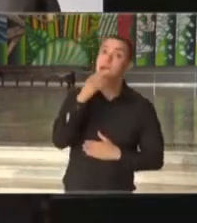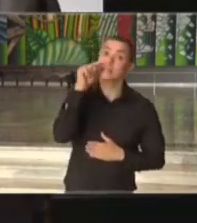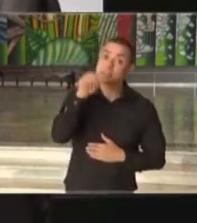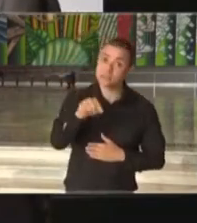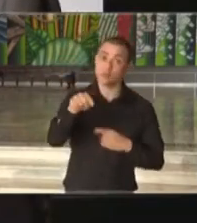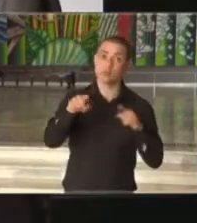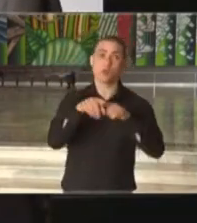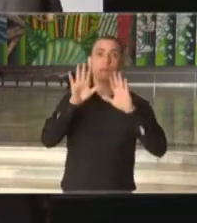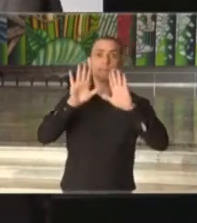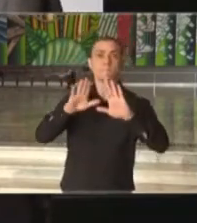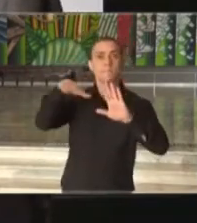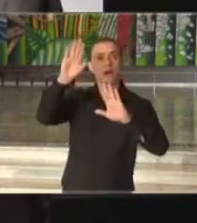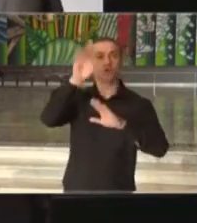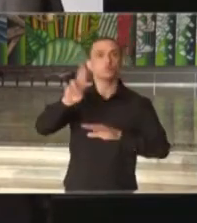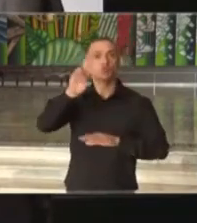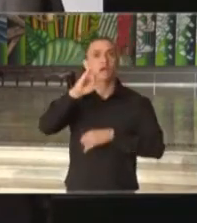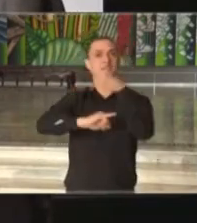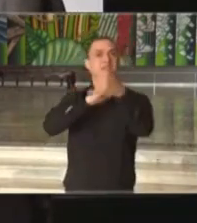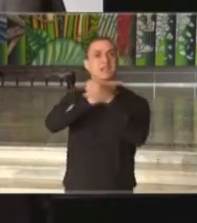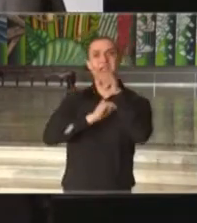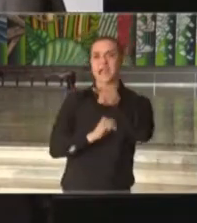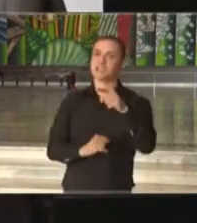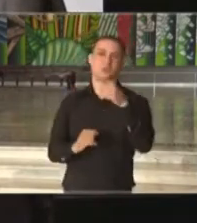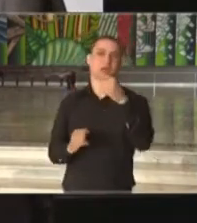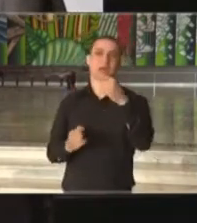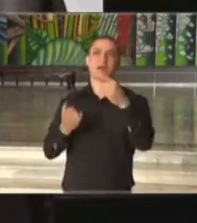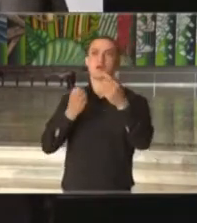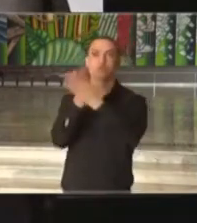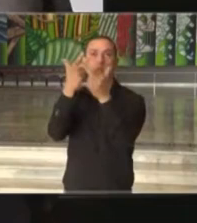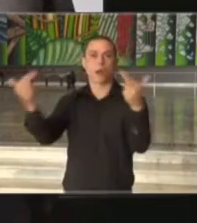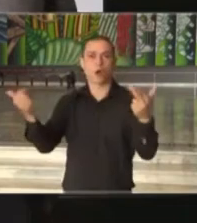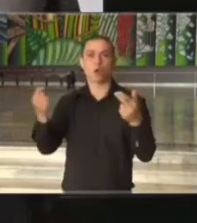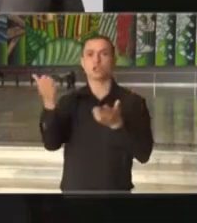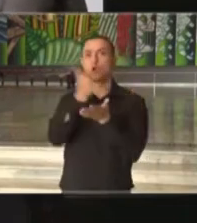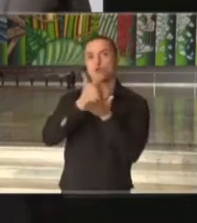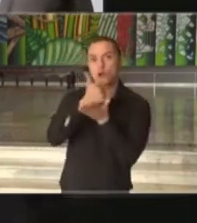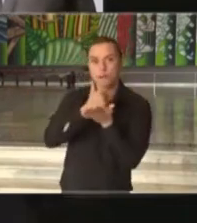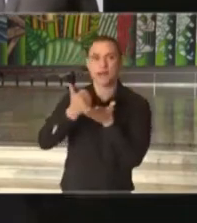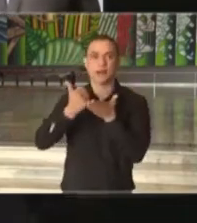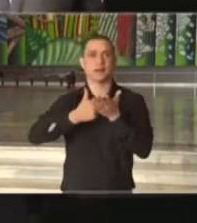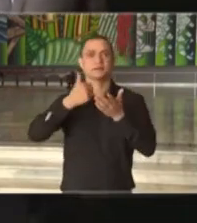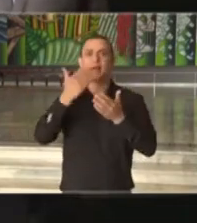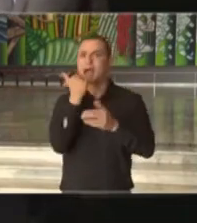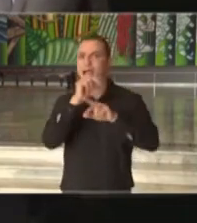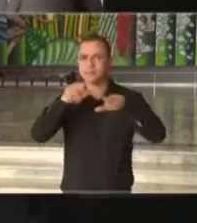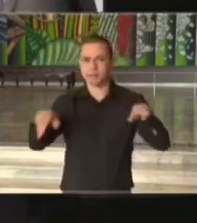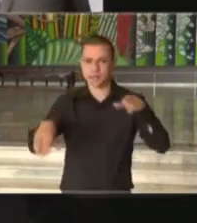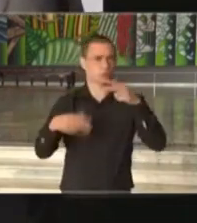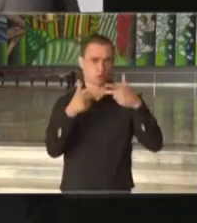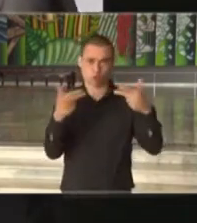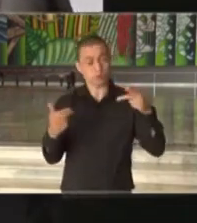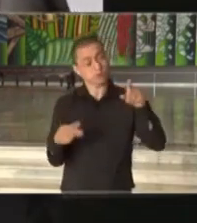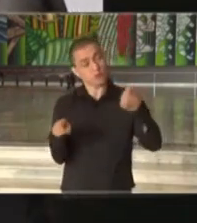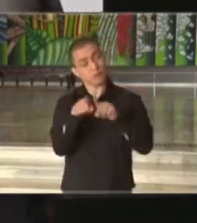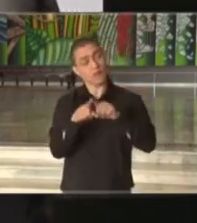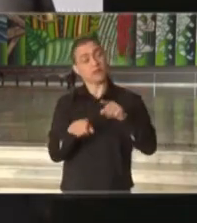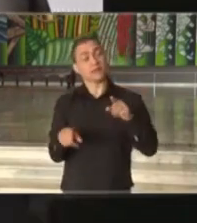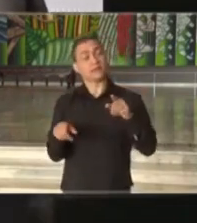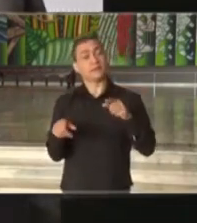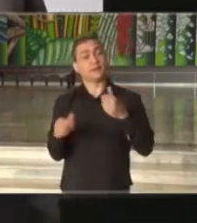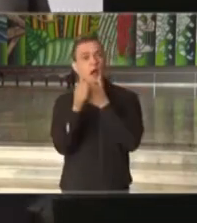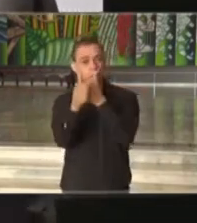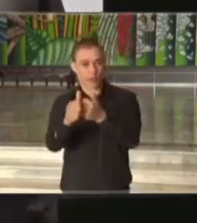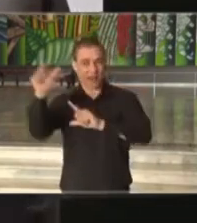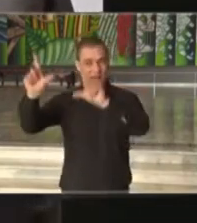online para alimentos, produtos de farmácia e outros produtos também, e assistindo, acompanhando